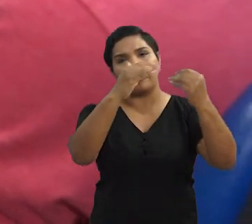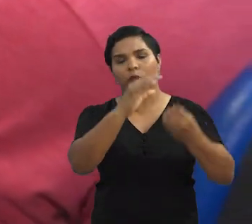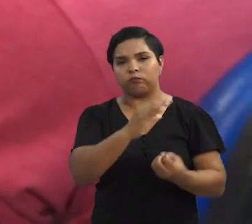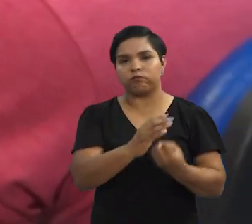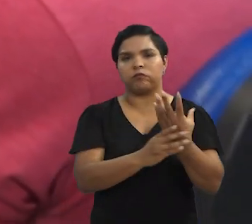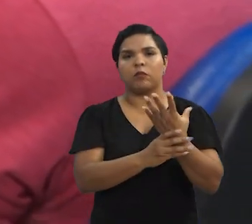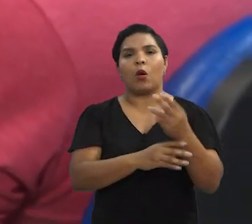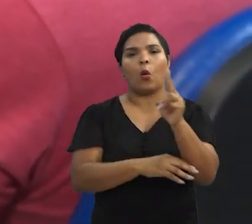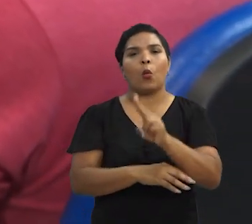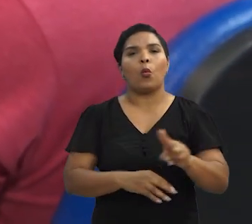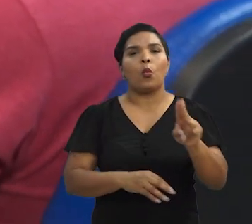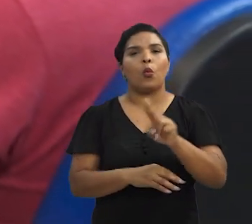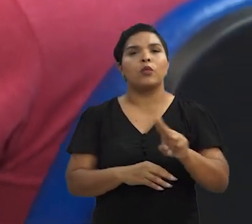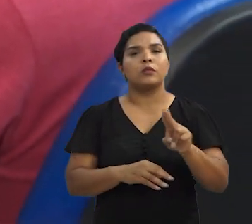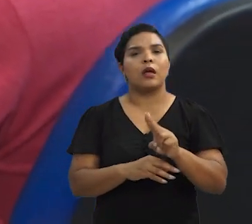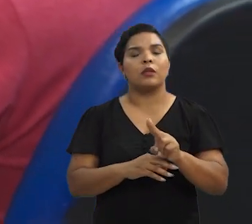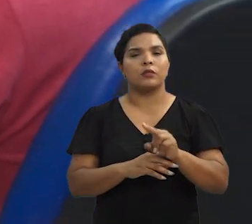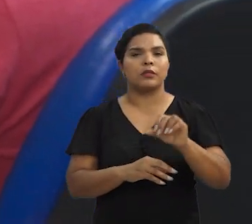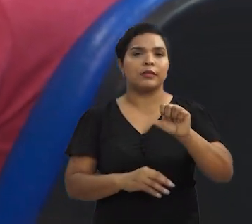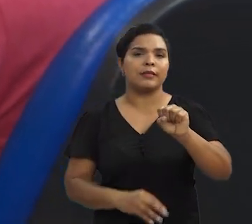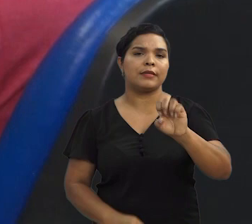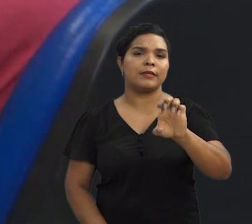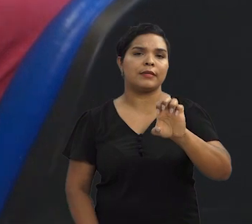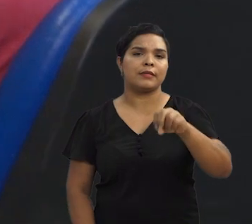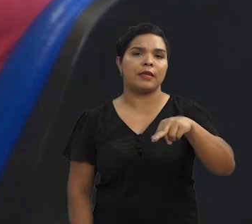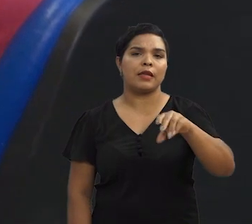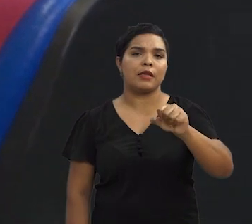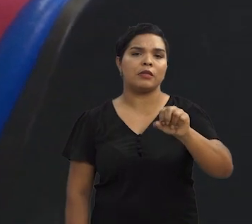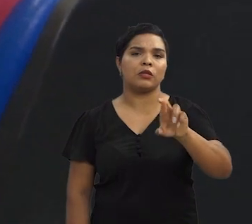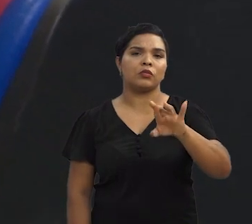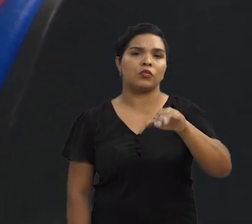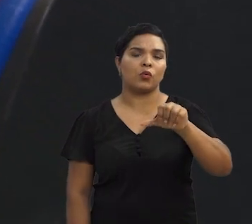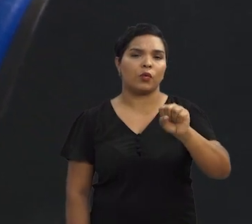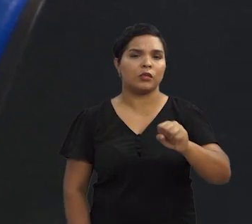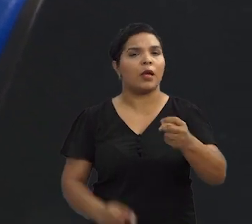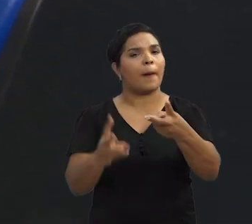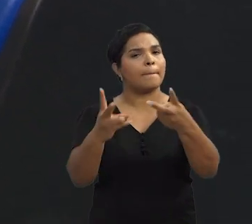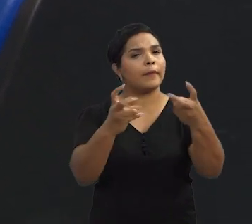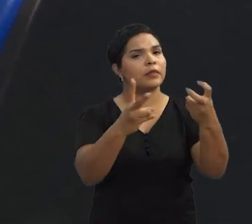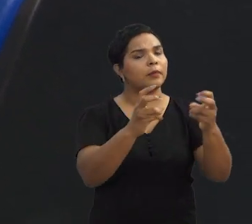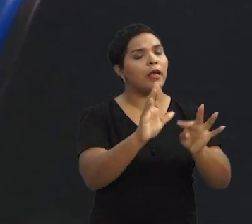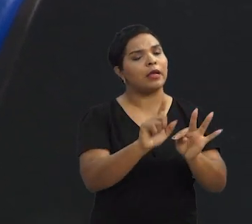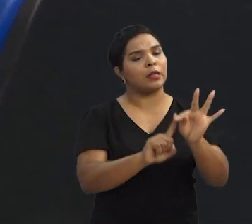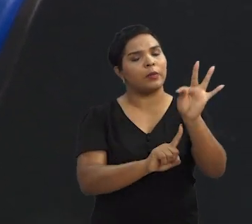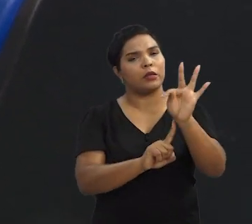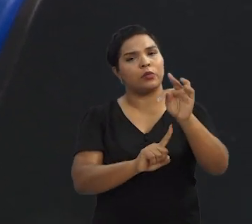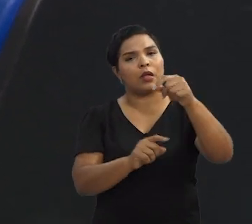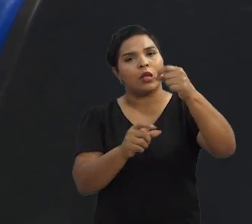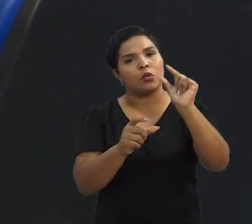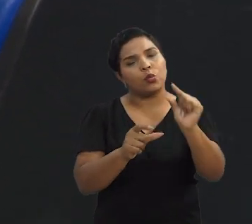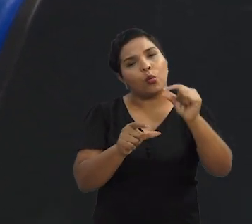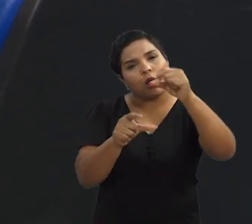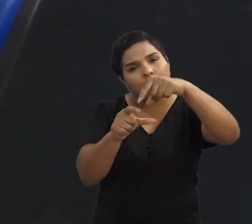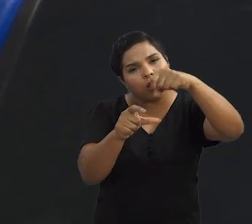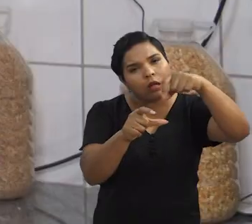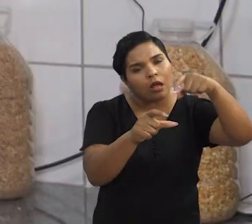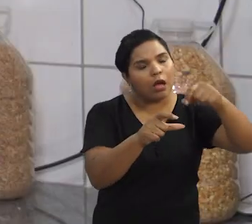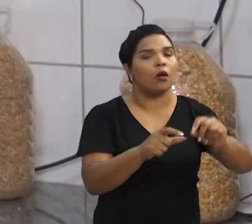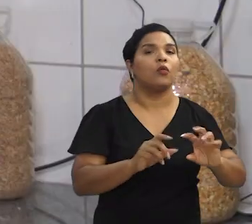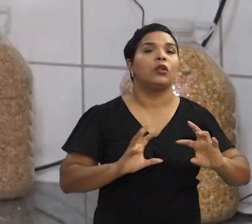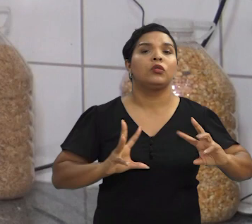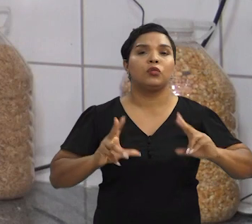desenvolveu usando sensores embarcados para detectar a temperatura do grão e a umidade.